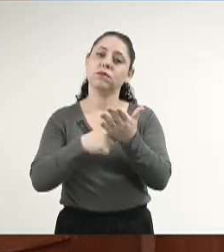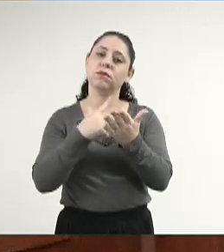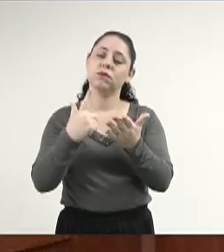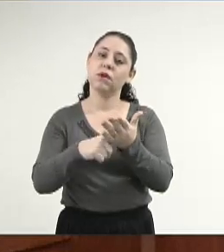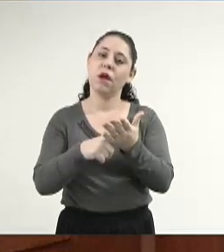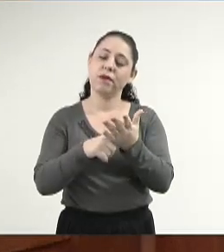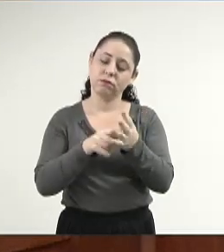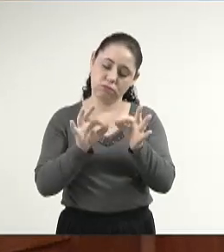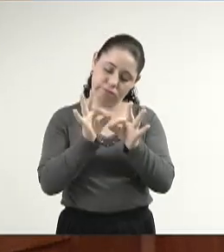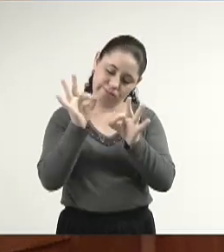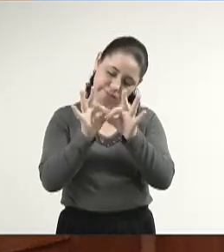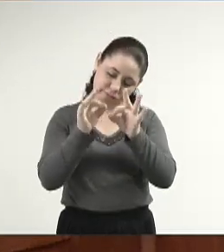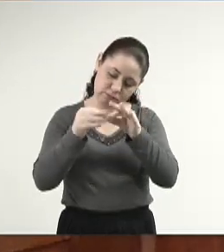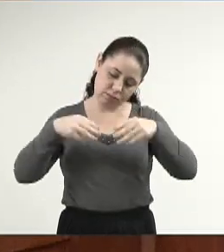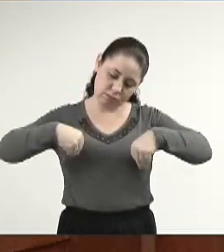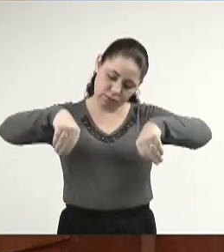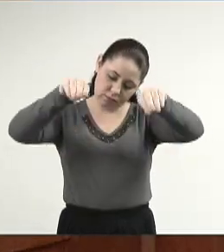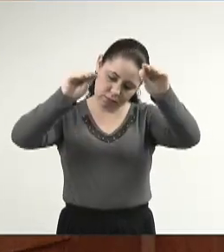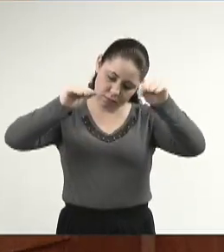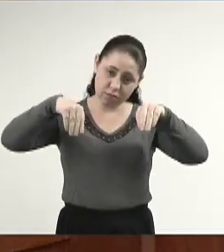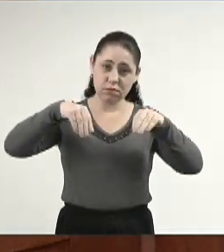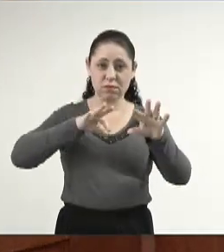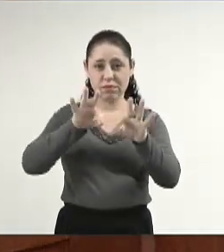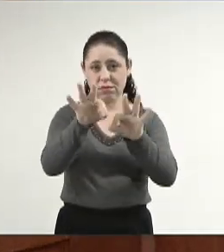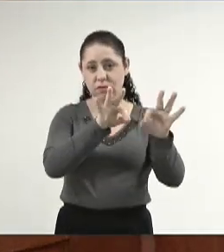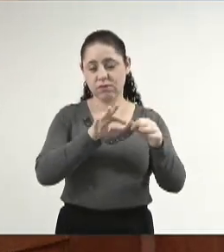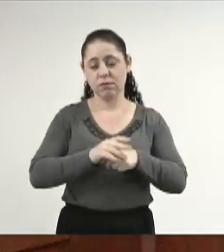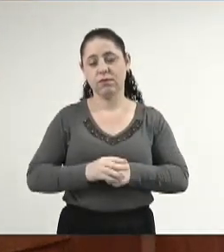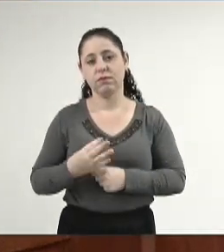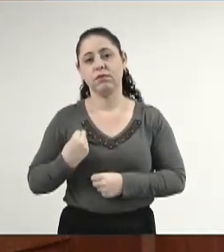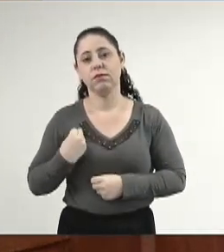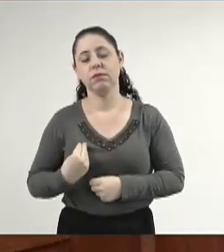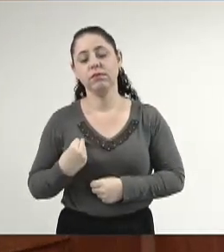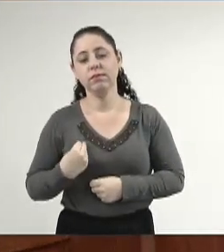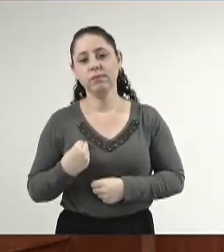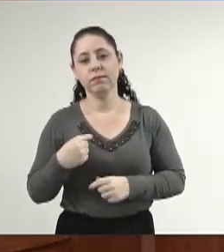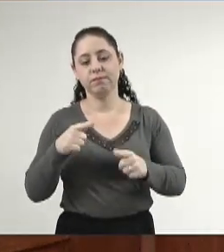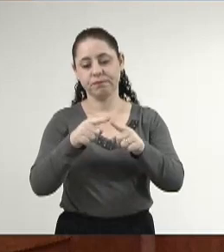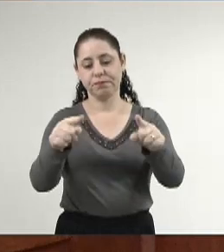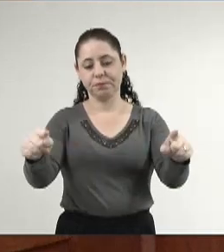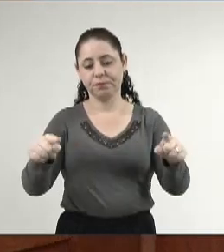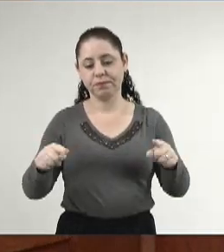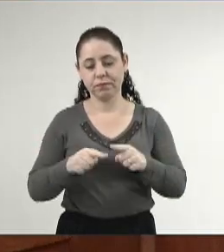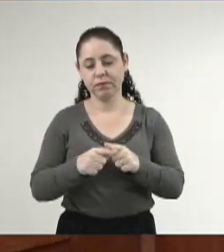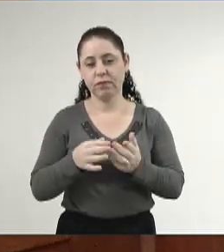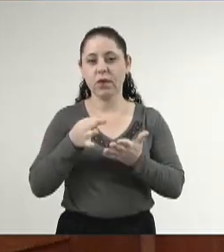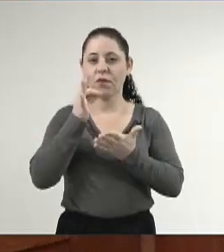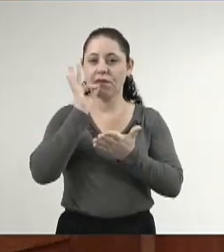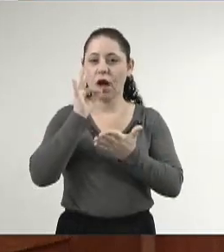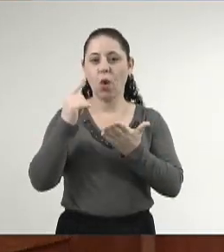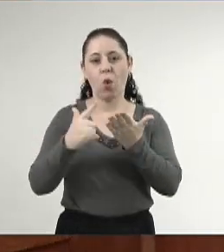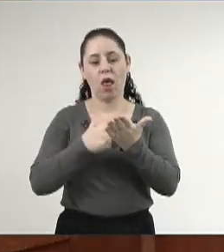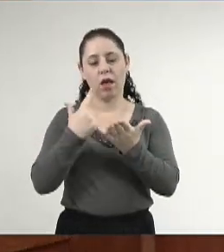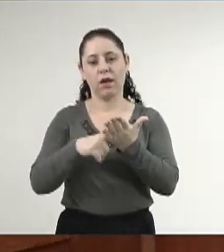Colcha de Retalhos. A participação dos autores será no espaço Café com Letras.